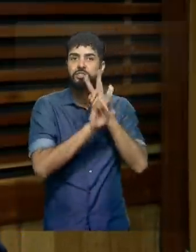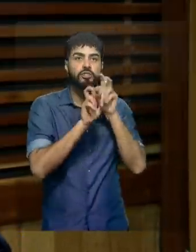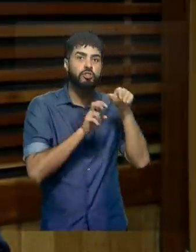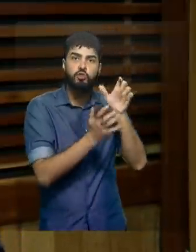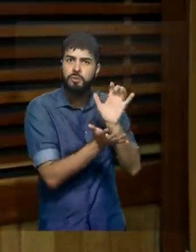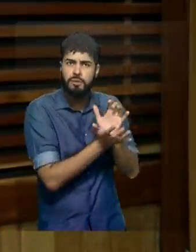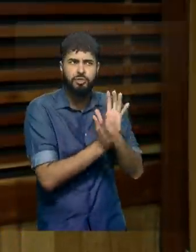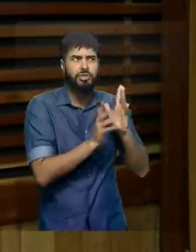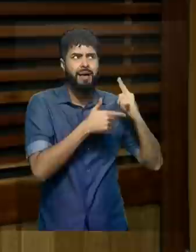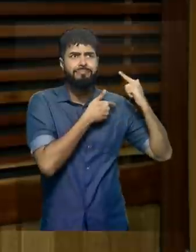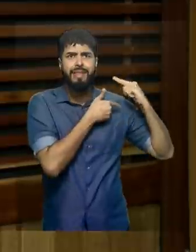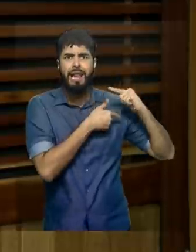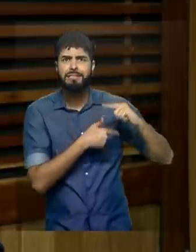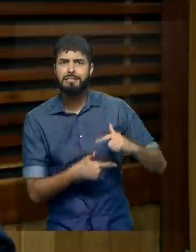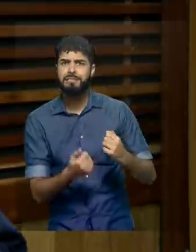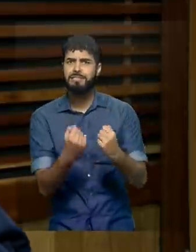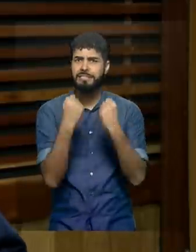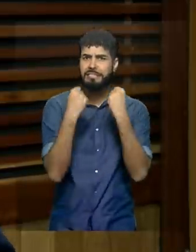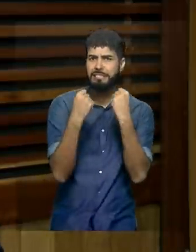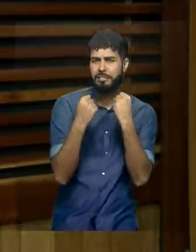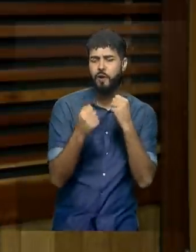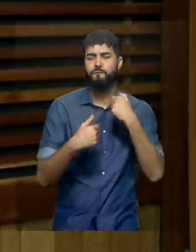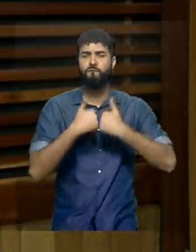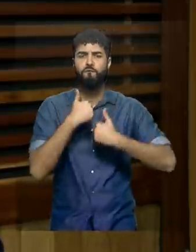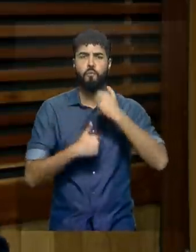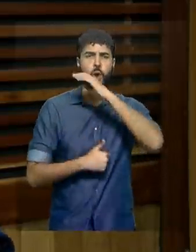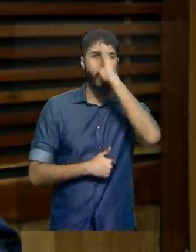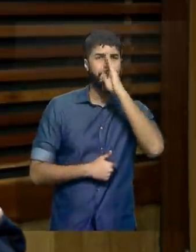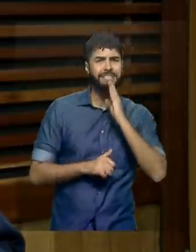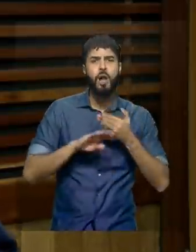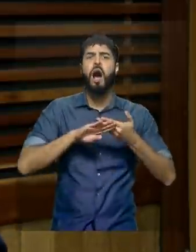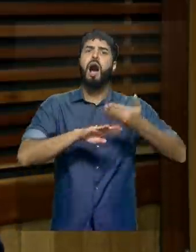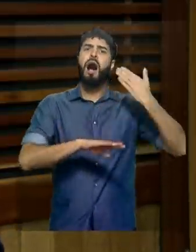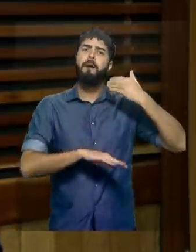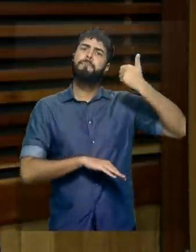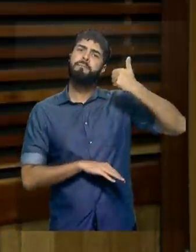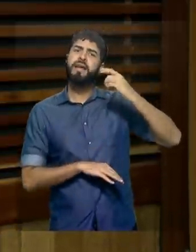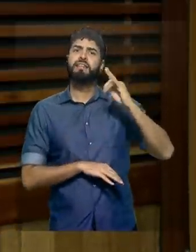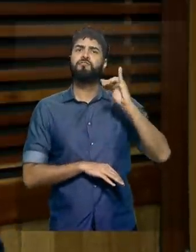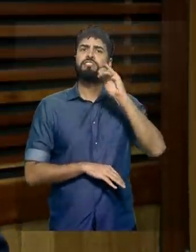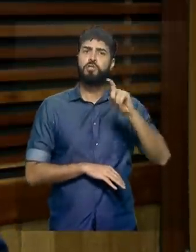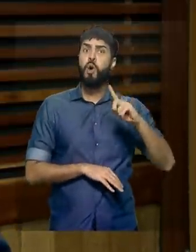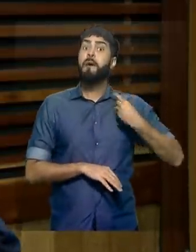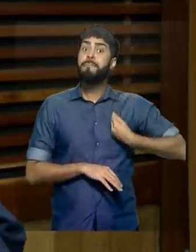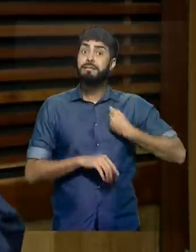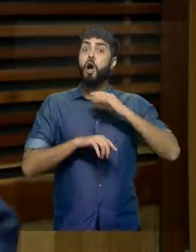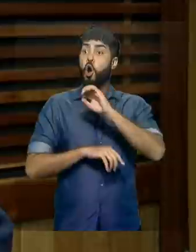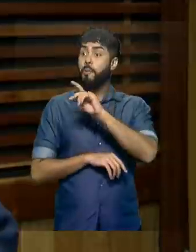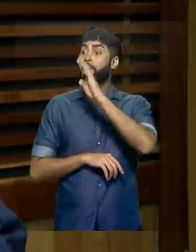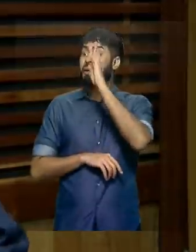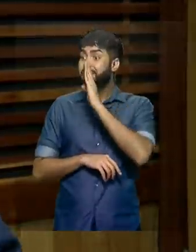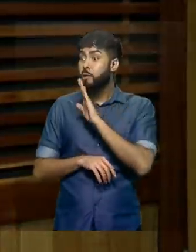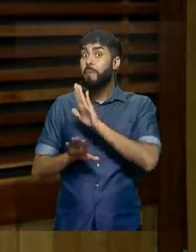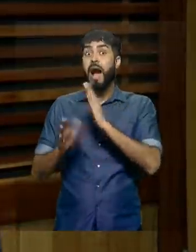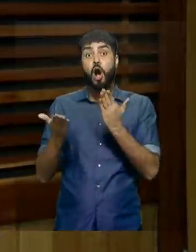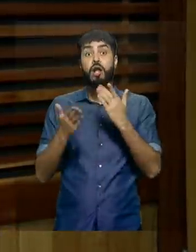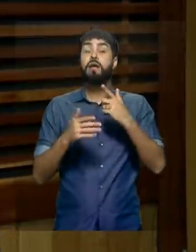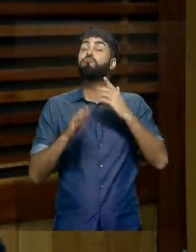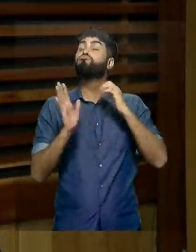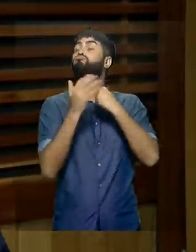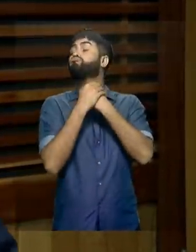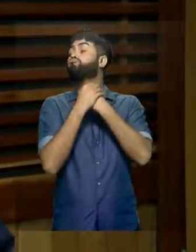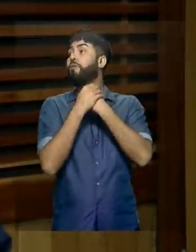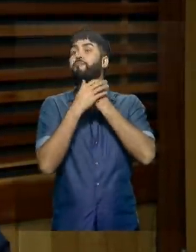que têm tradição no futebol brasileiro, que já disputaram a primeira divisão, disputam a Copa do Brasil. E agora a gente vai poder acompanhar